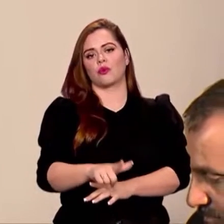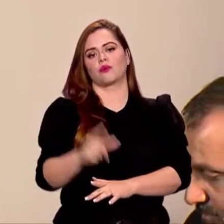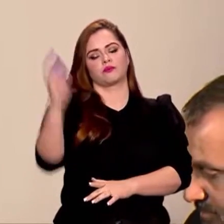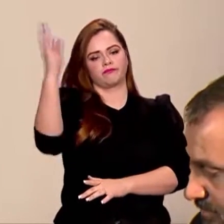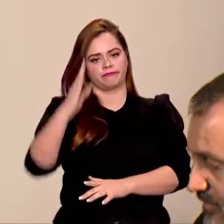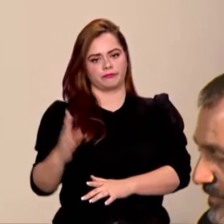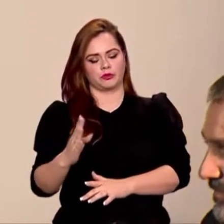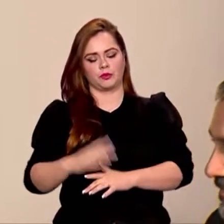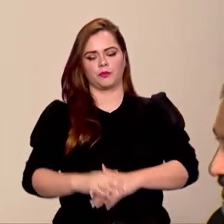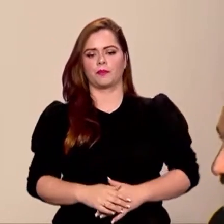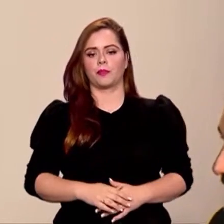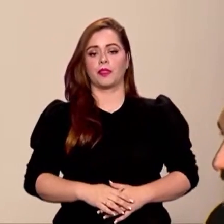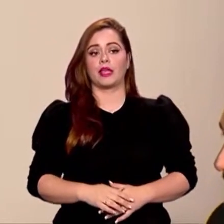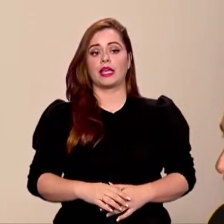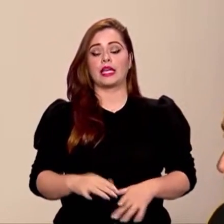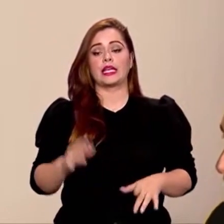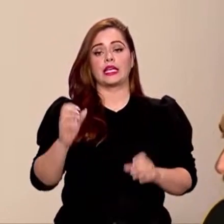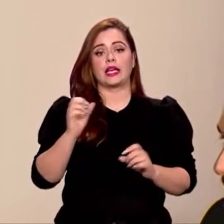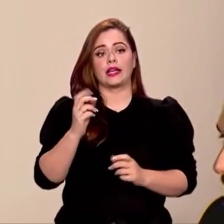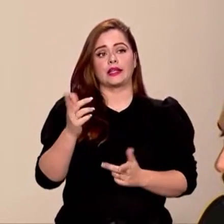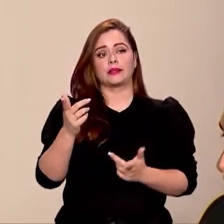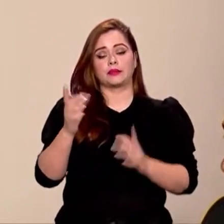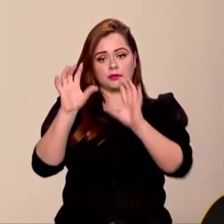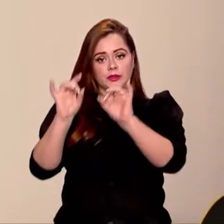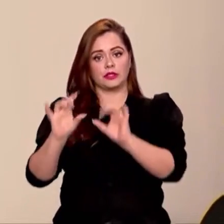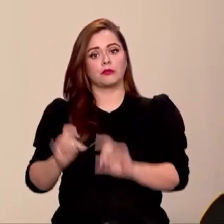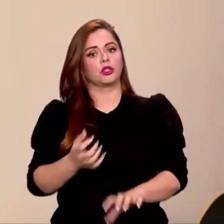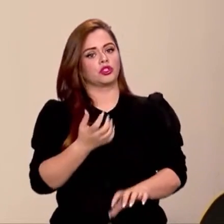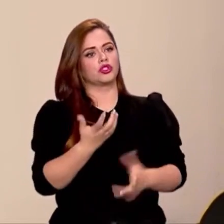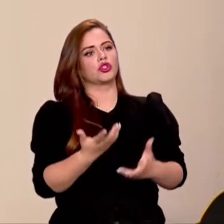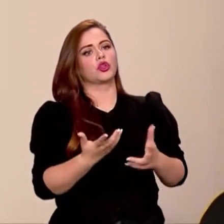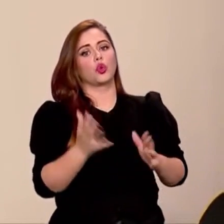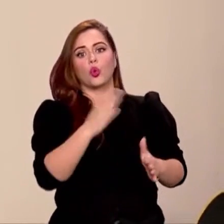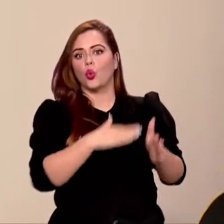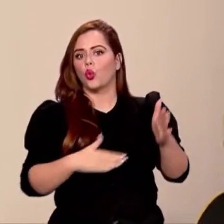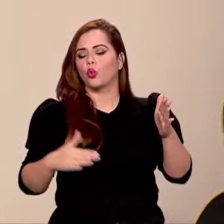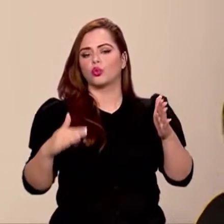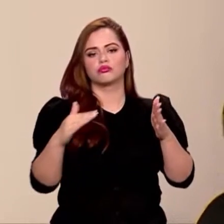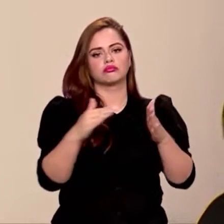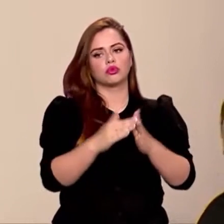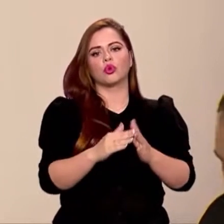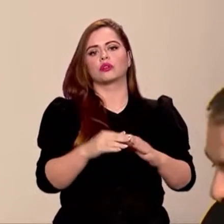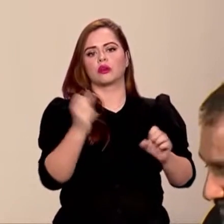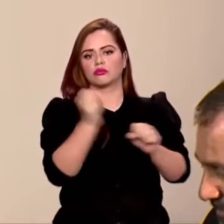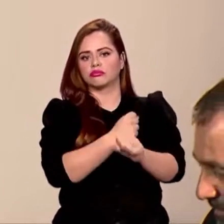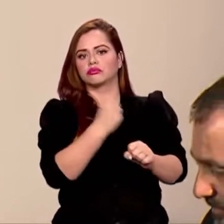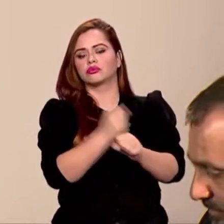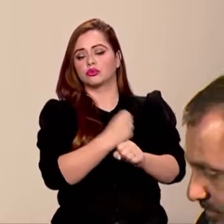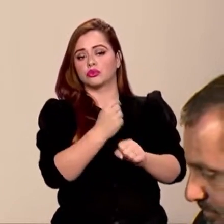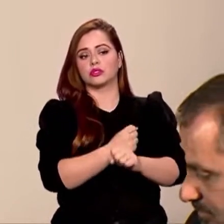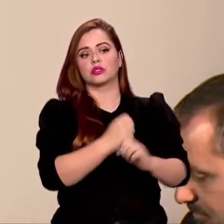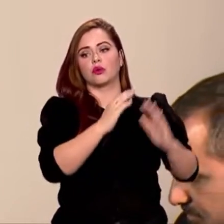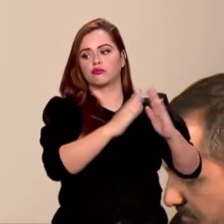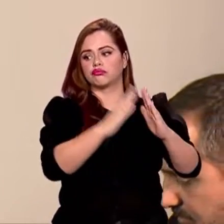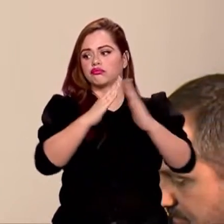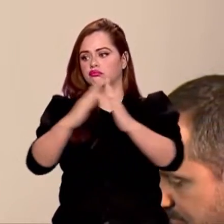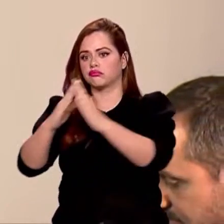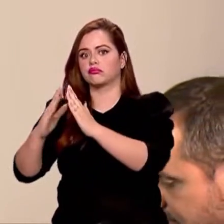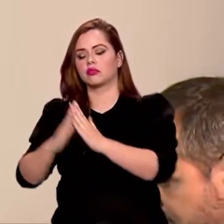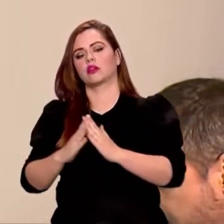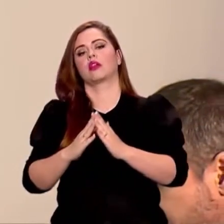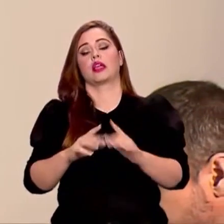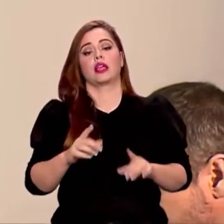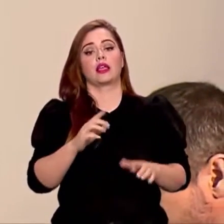Especialmente o patrimônio histórico material. Aqui, nesse caso, nós estamos também resgatando outro patrimônio